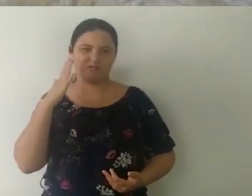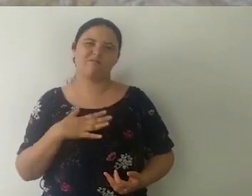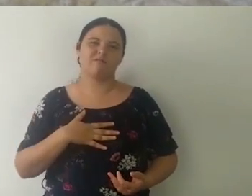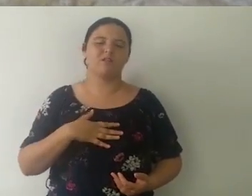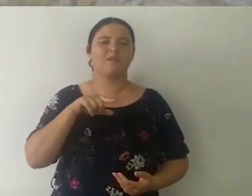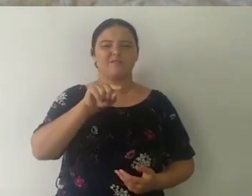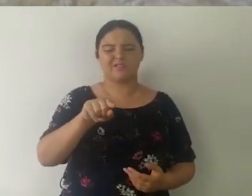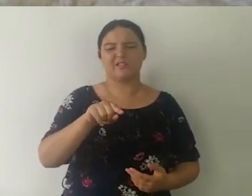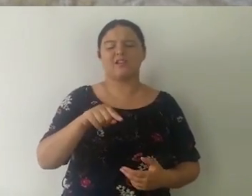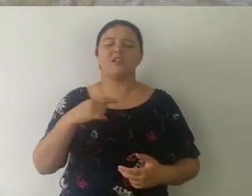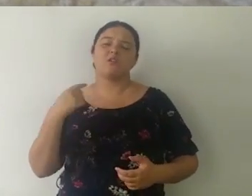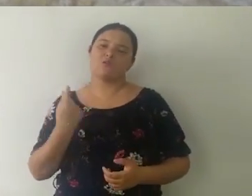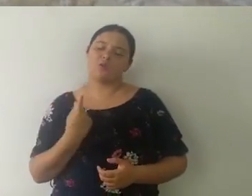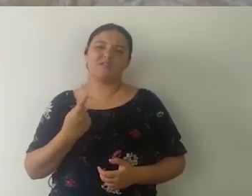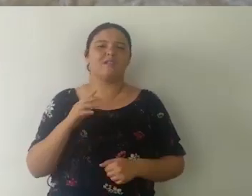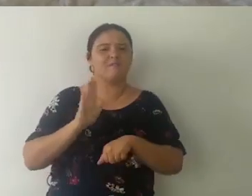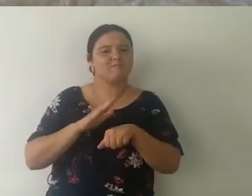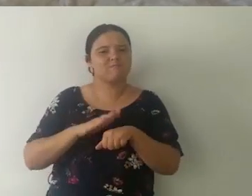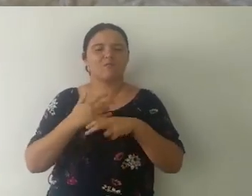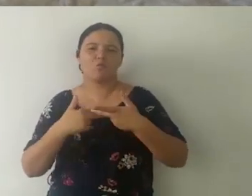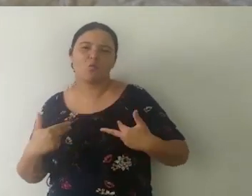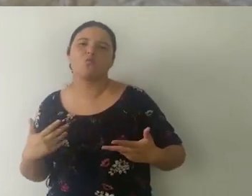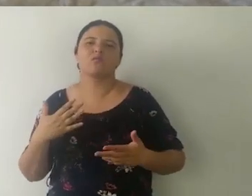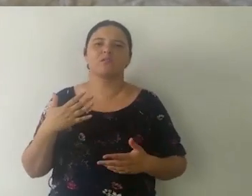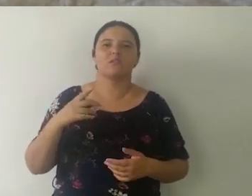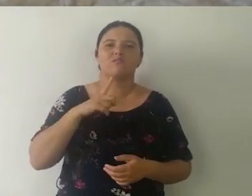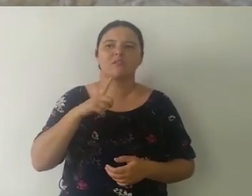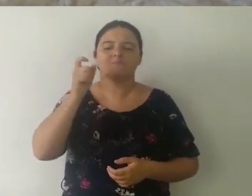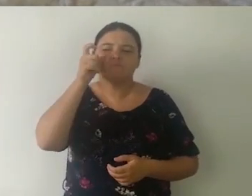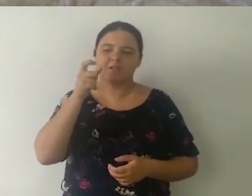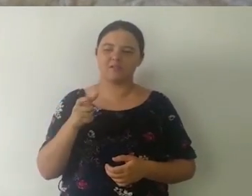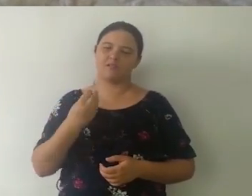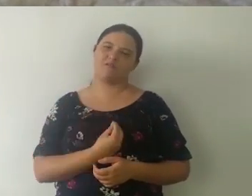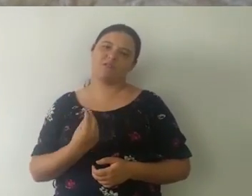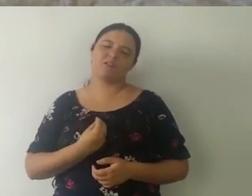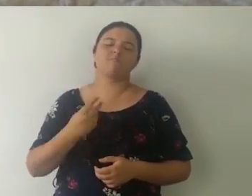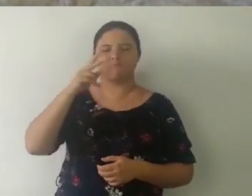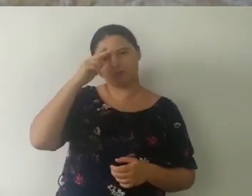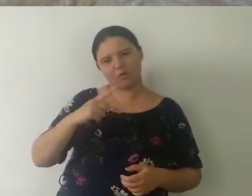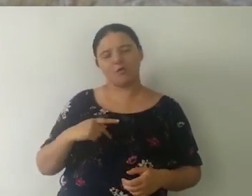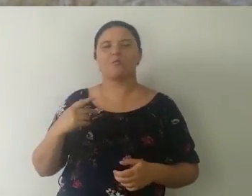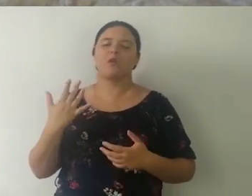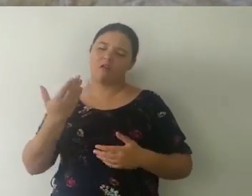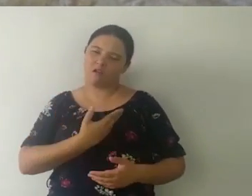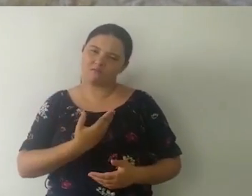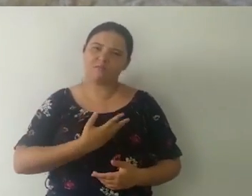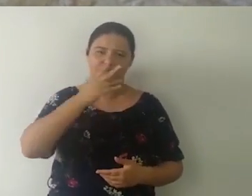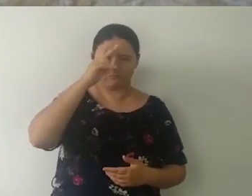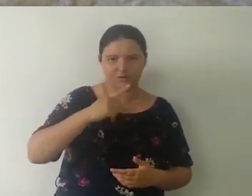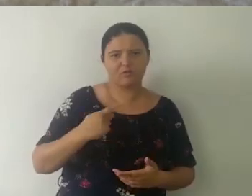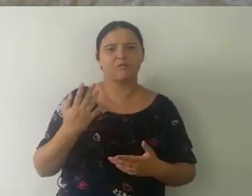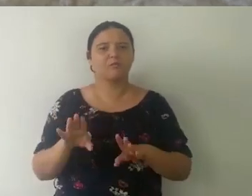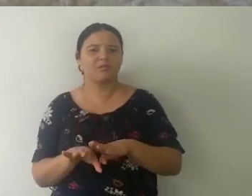coisas por você. Você fazer sozinha algumas coisas. Ter interesses próprios, ter hobbies.